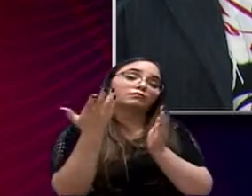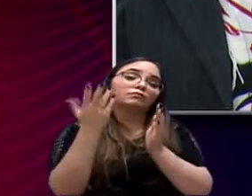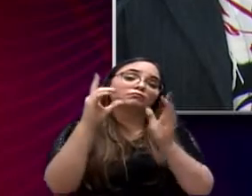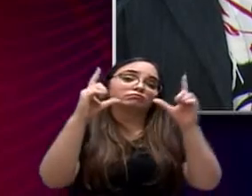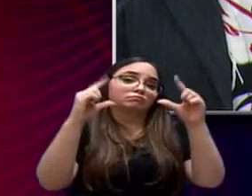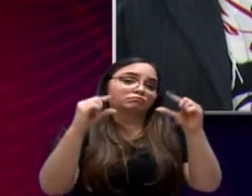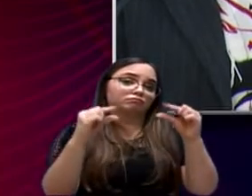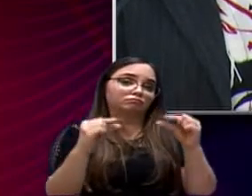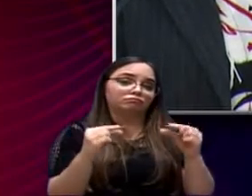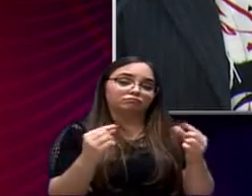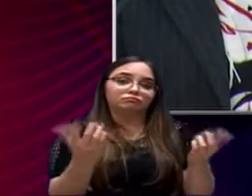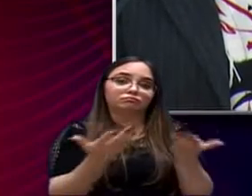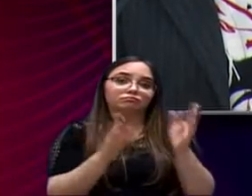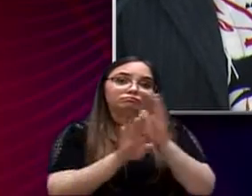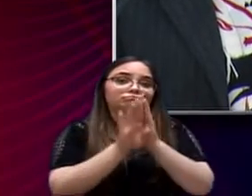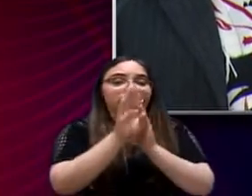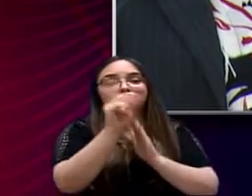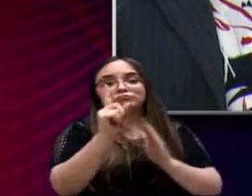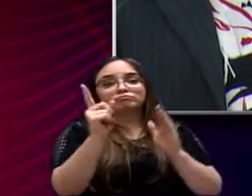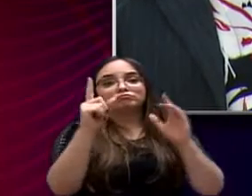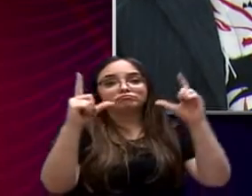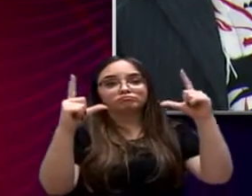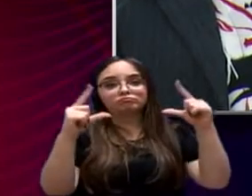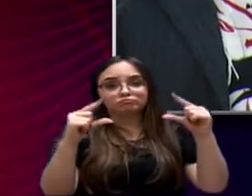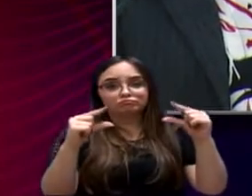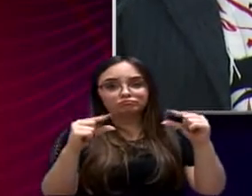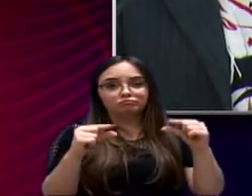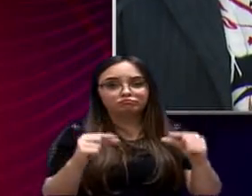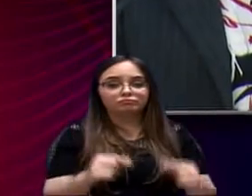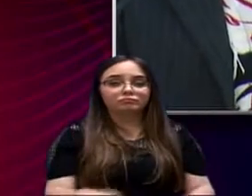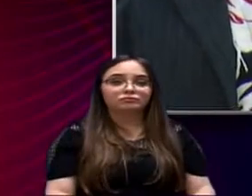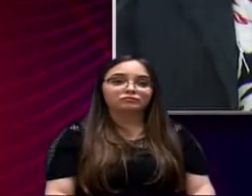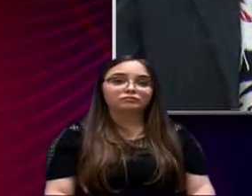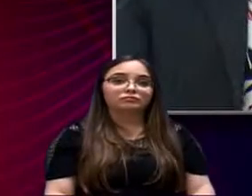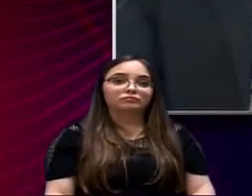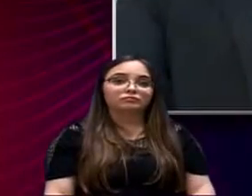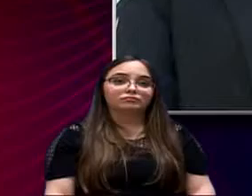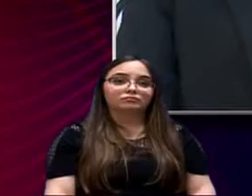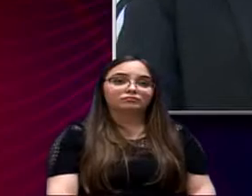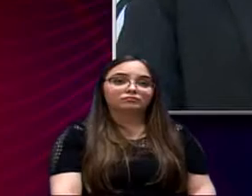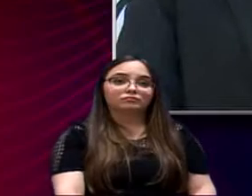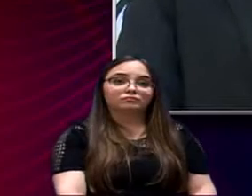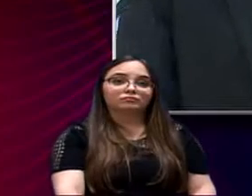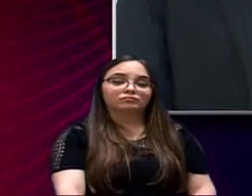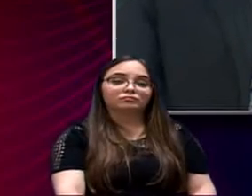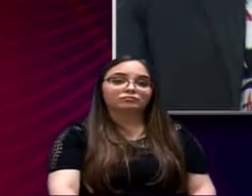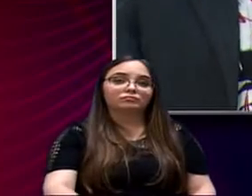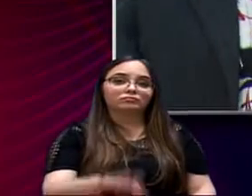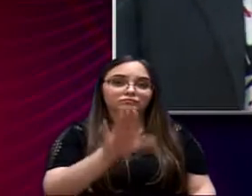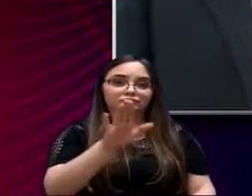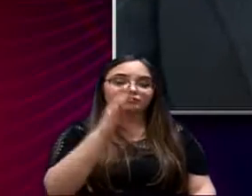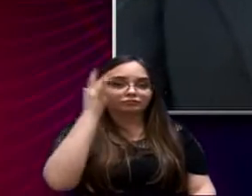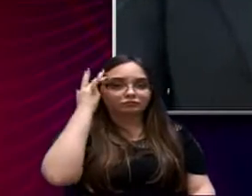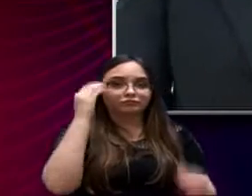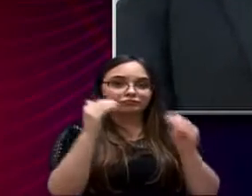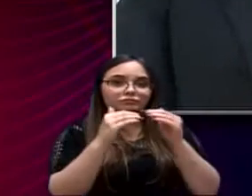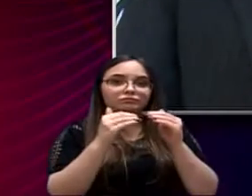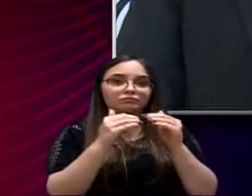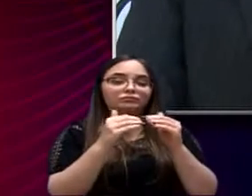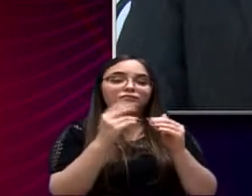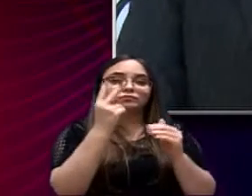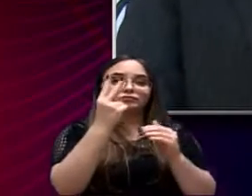Graças a Deus, a tendência agora está sendo de queda, de imunização coletiva. Então, a concordância... A